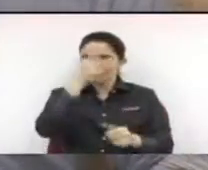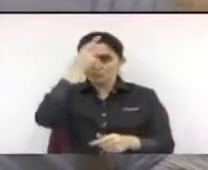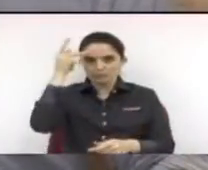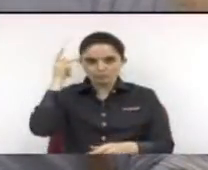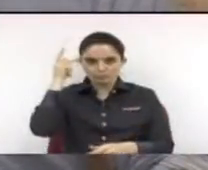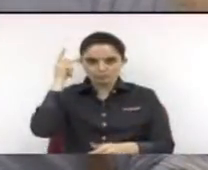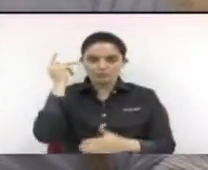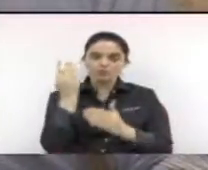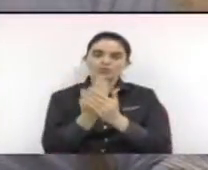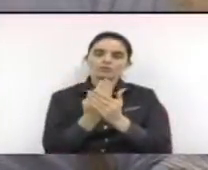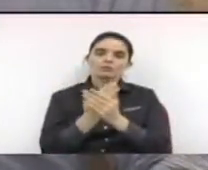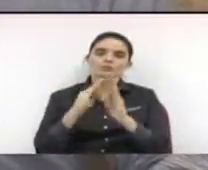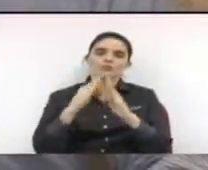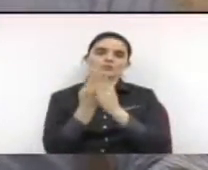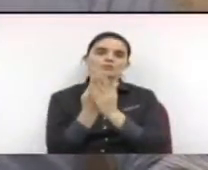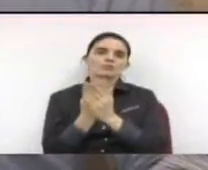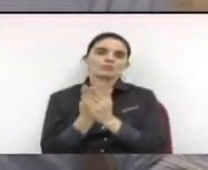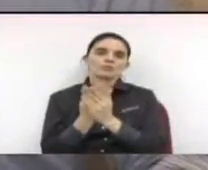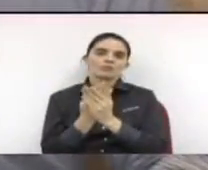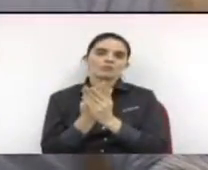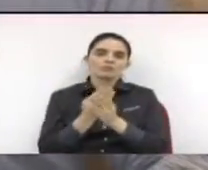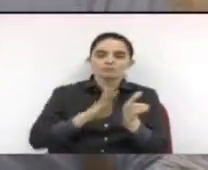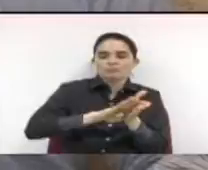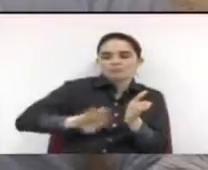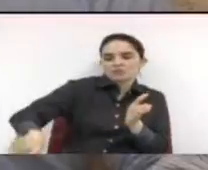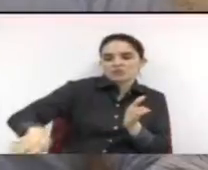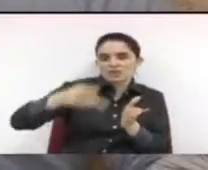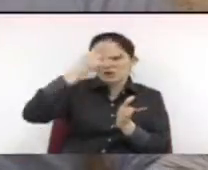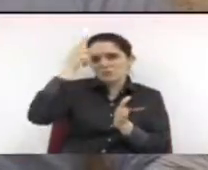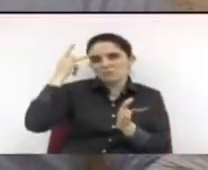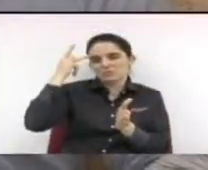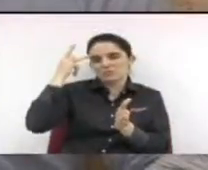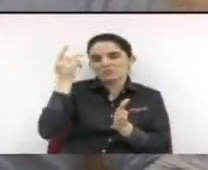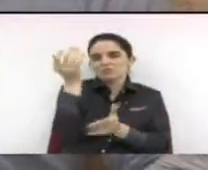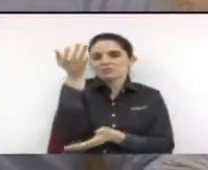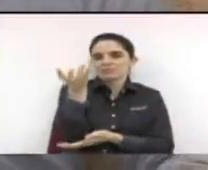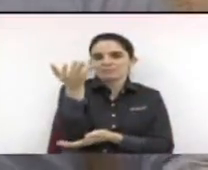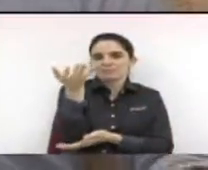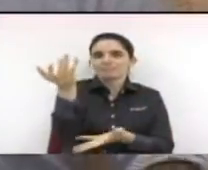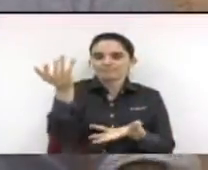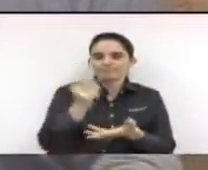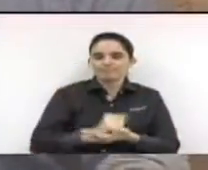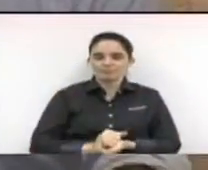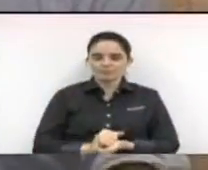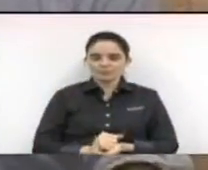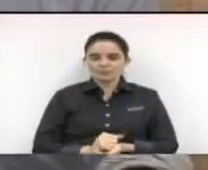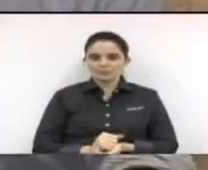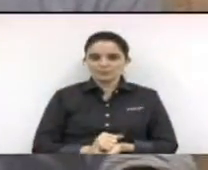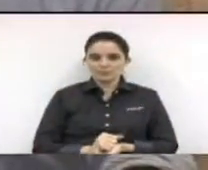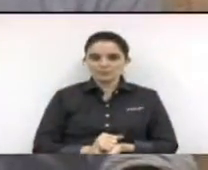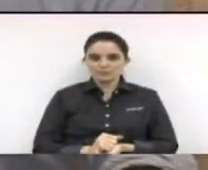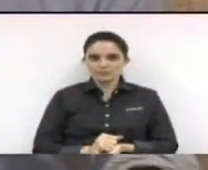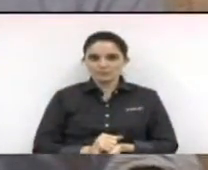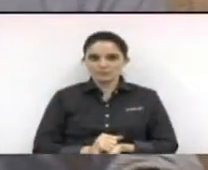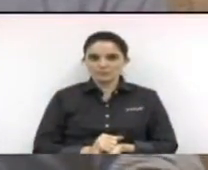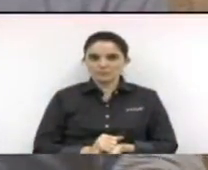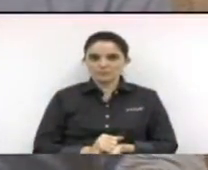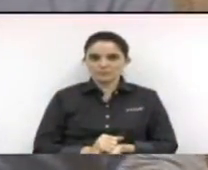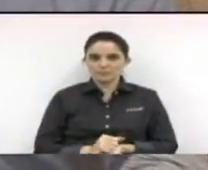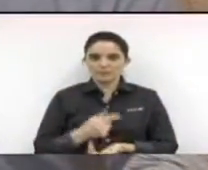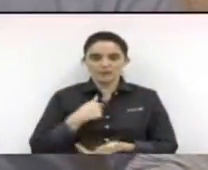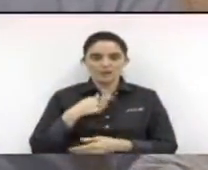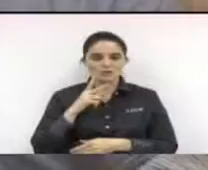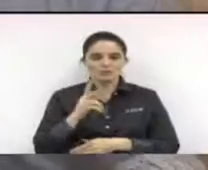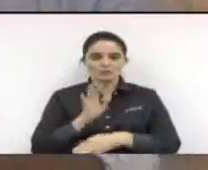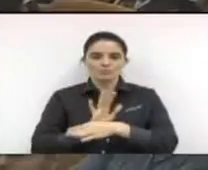Retirar as pessoas da indigência, dar dignidade para estes e suas famílias. É isso que eu desejo a todos vocês e contem com o meu